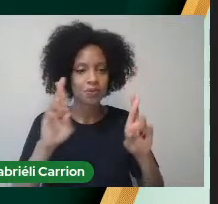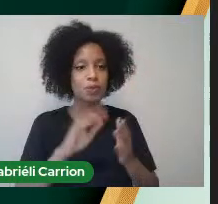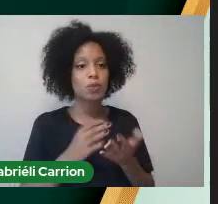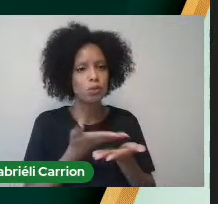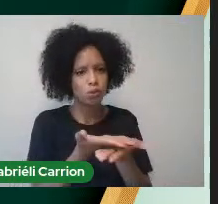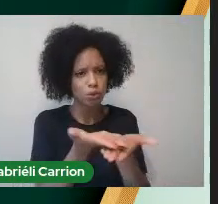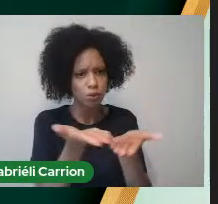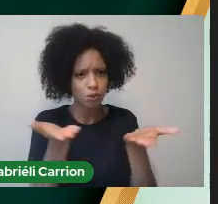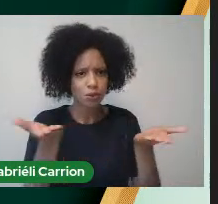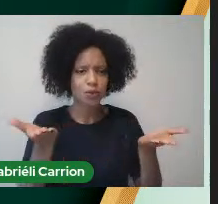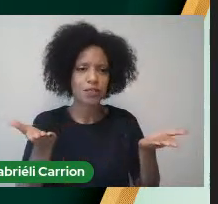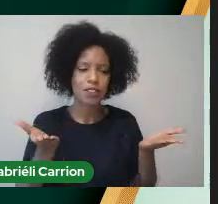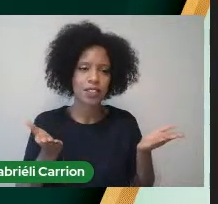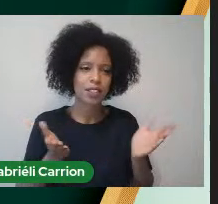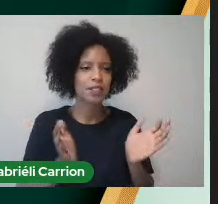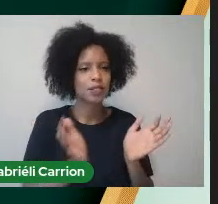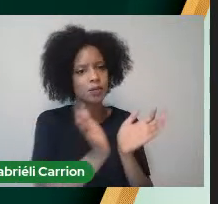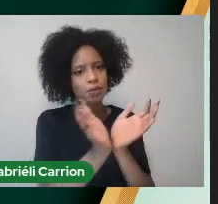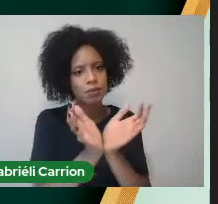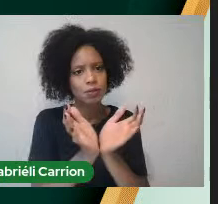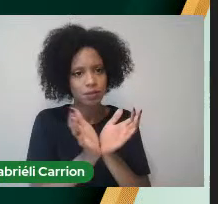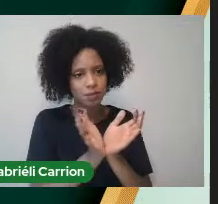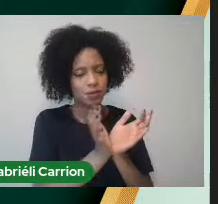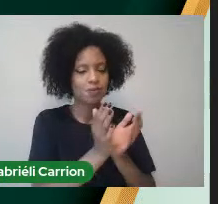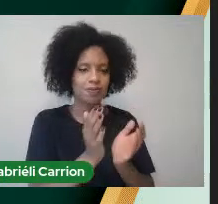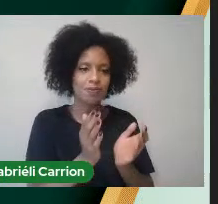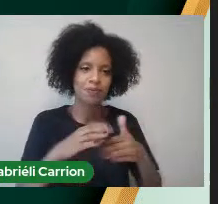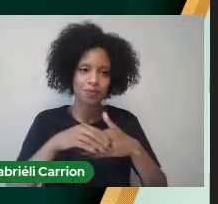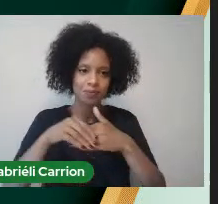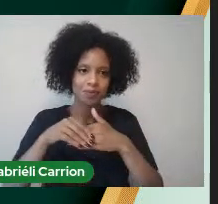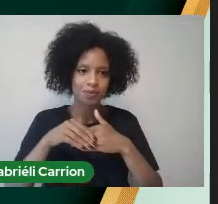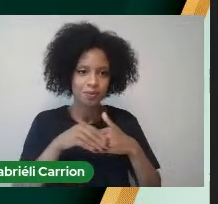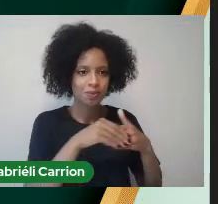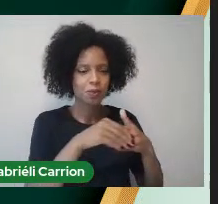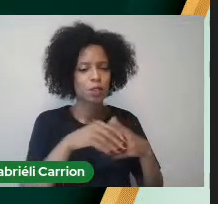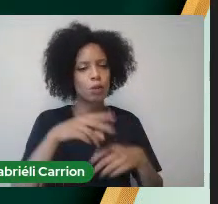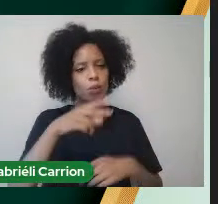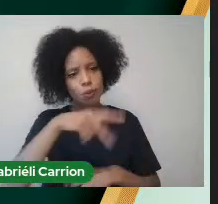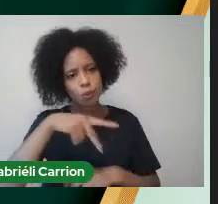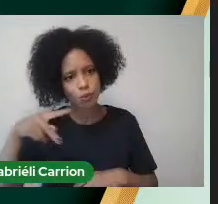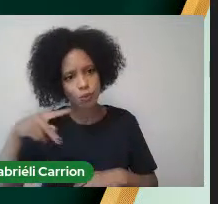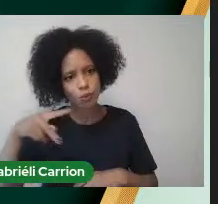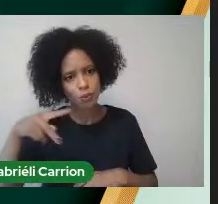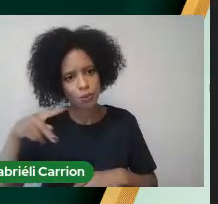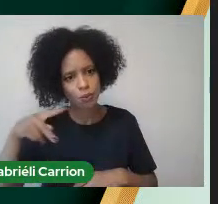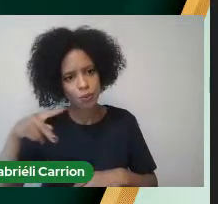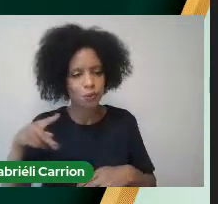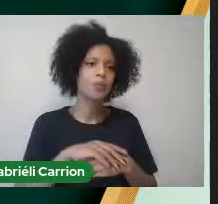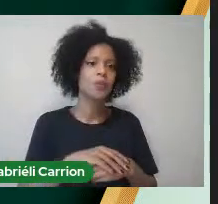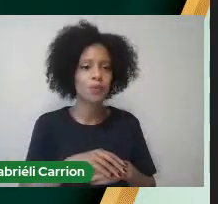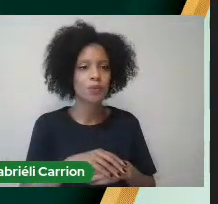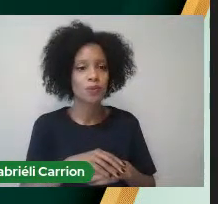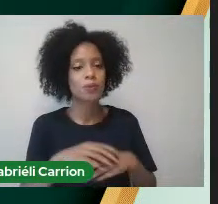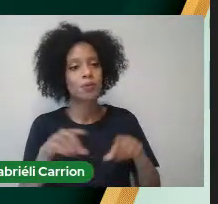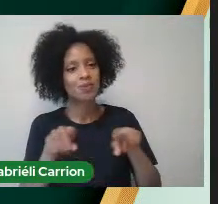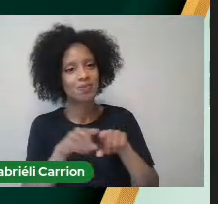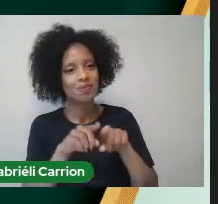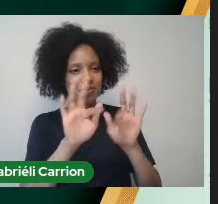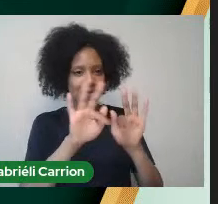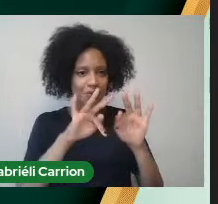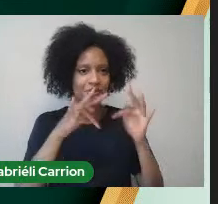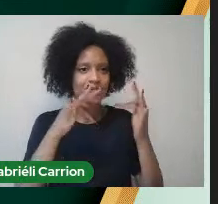Os colegas Técnicos Professores Os familiares